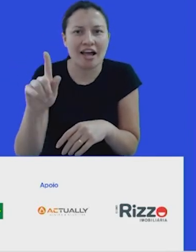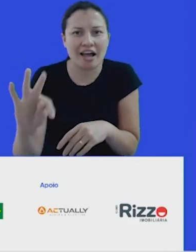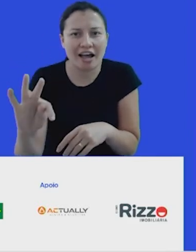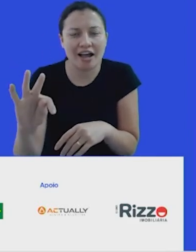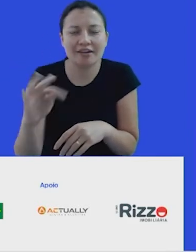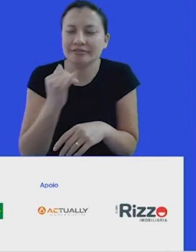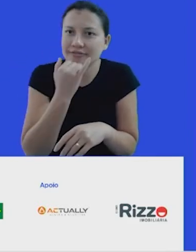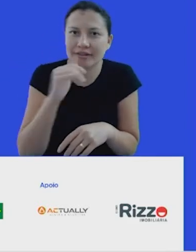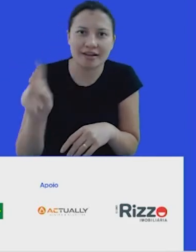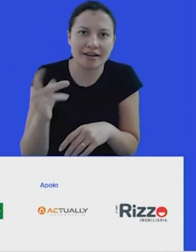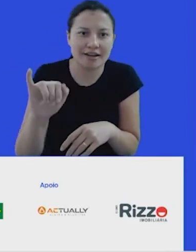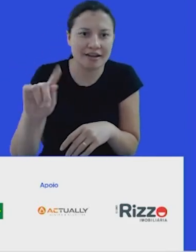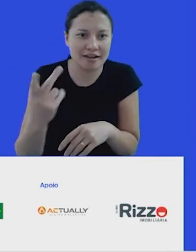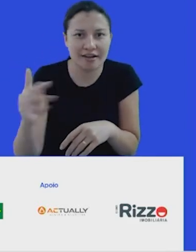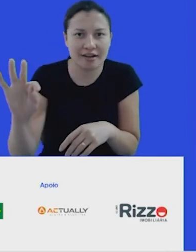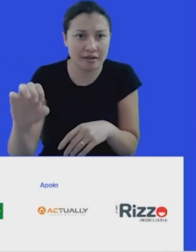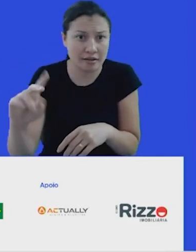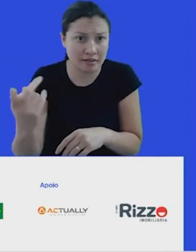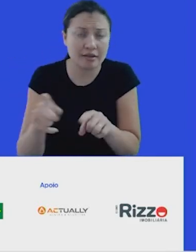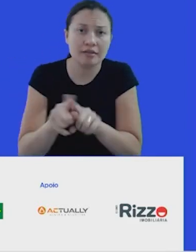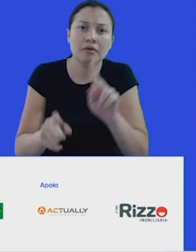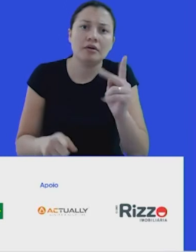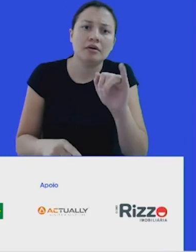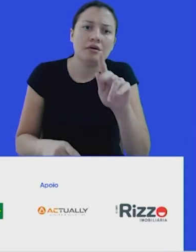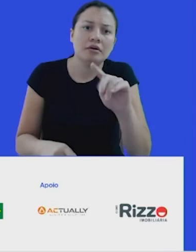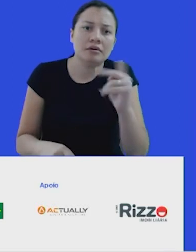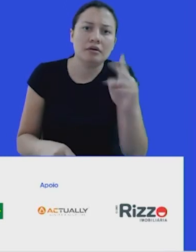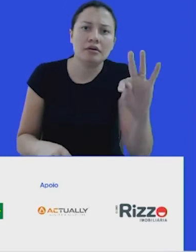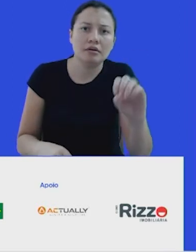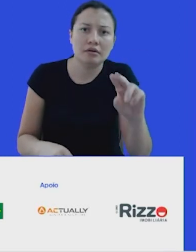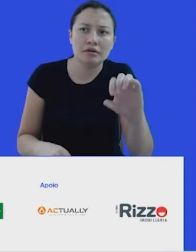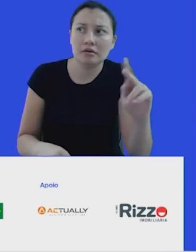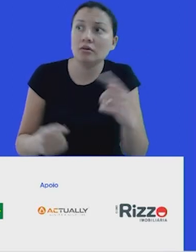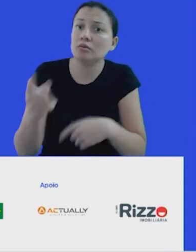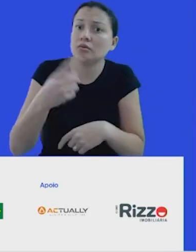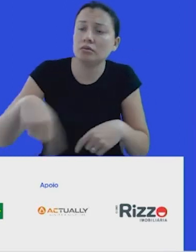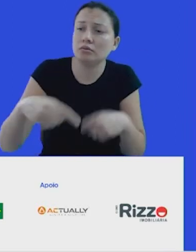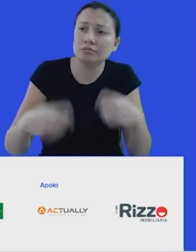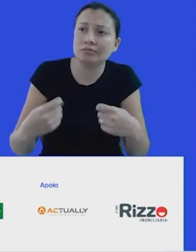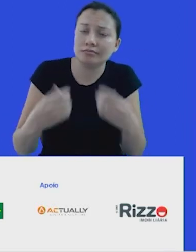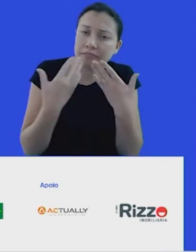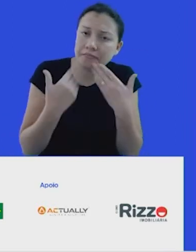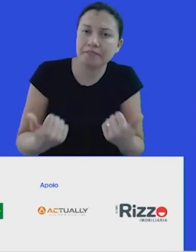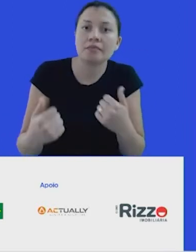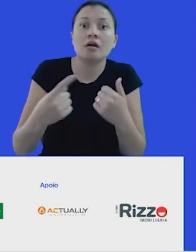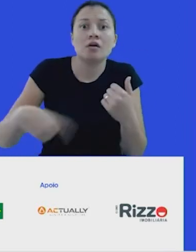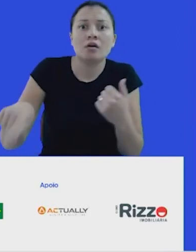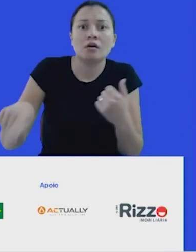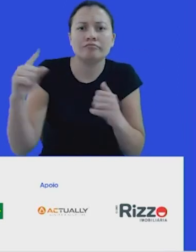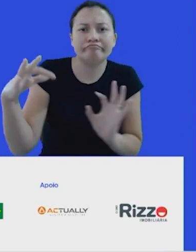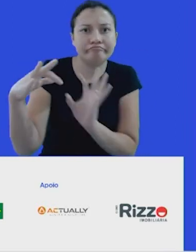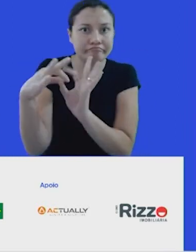as máquinas se tornam melhores em fazer, nós, humanos, precisamos nos tornar melhores em ser. E a união desses mundos